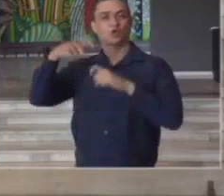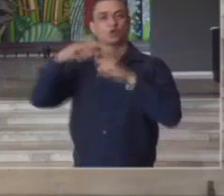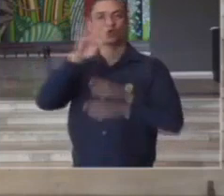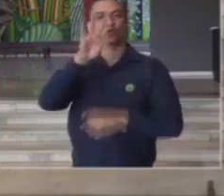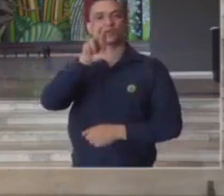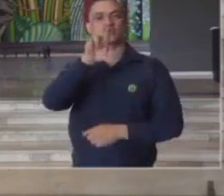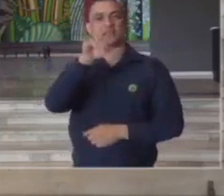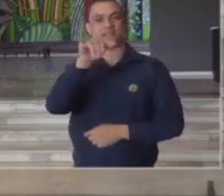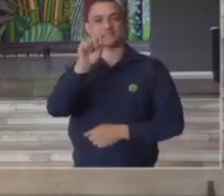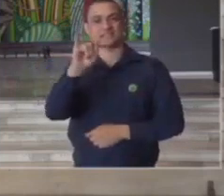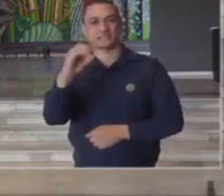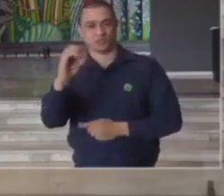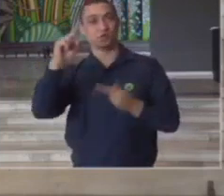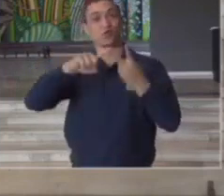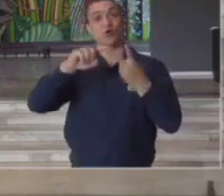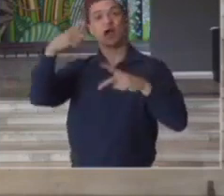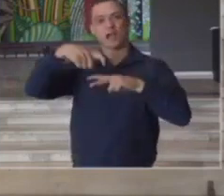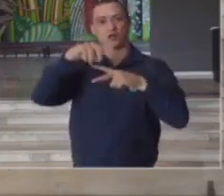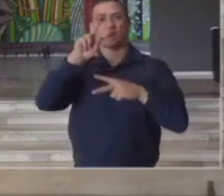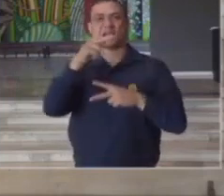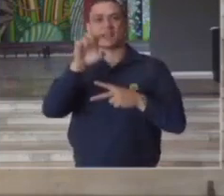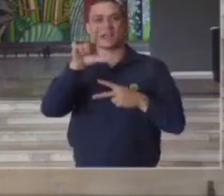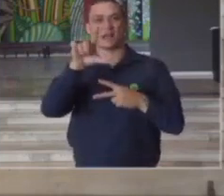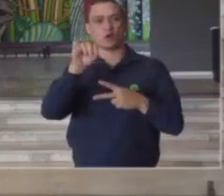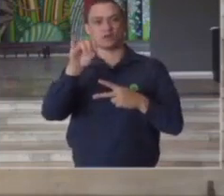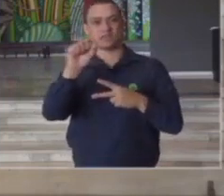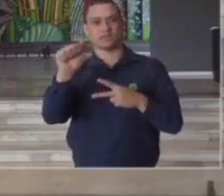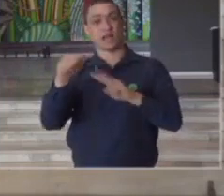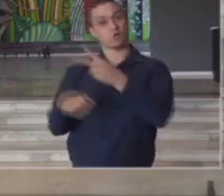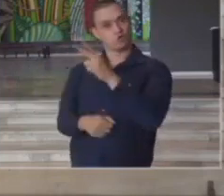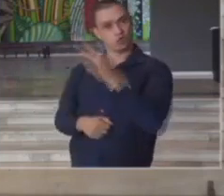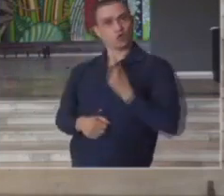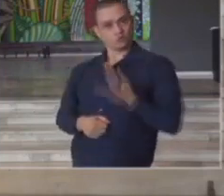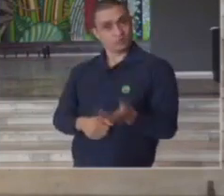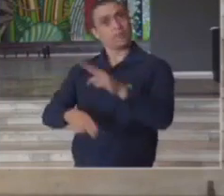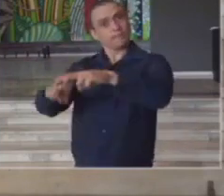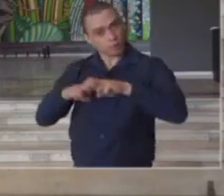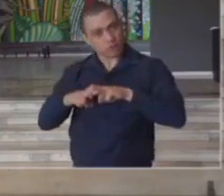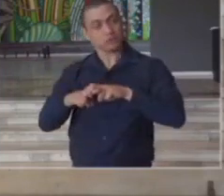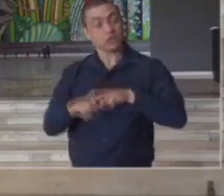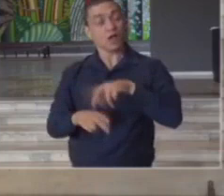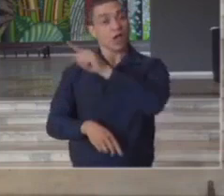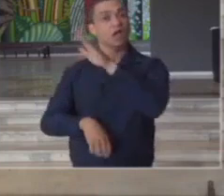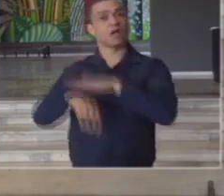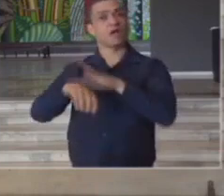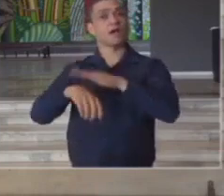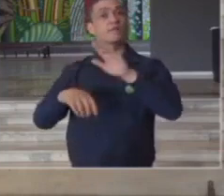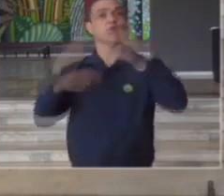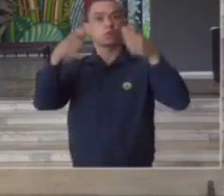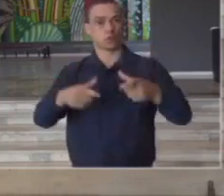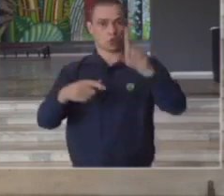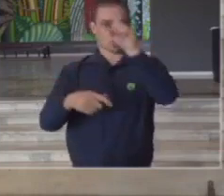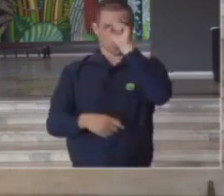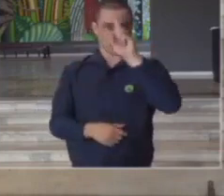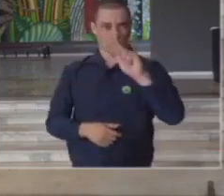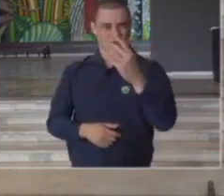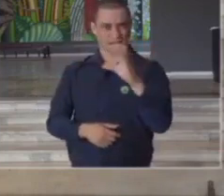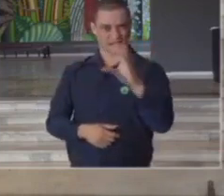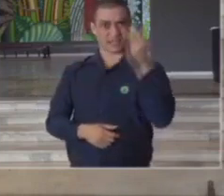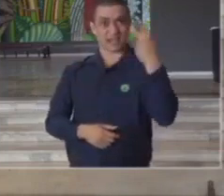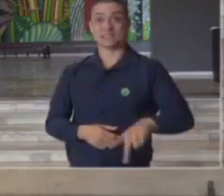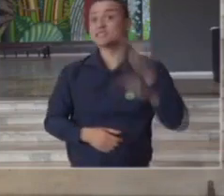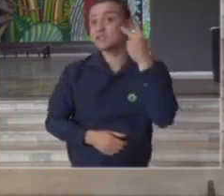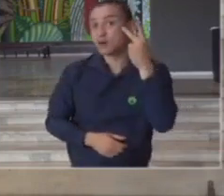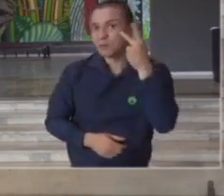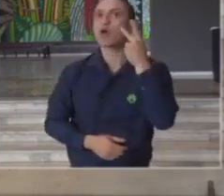Barros Filho e da doutora Heloisa Bonfá hoje aqui nesta coletiva para que o HC o hospital das clínicas de São